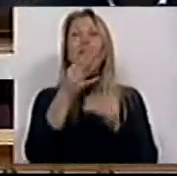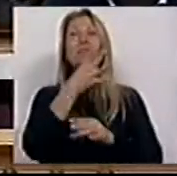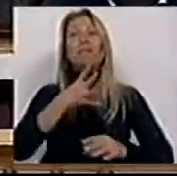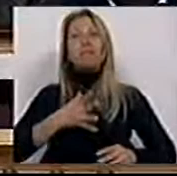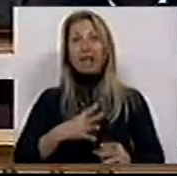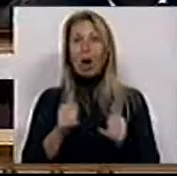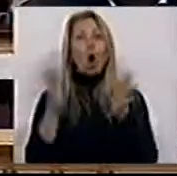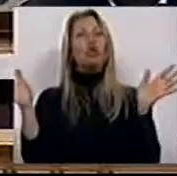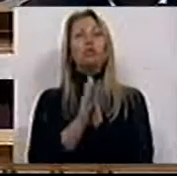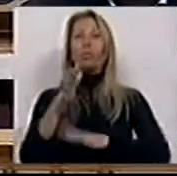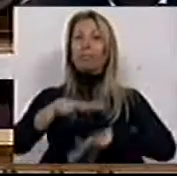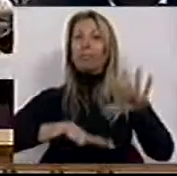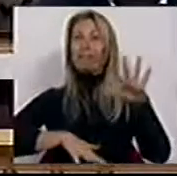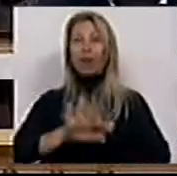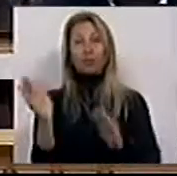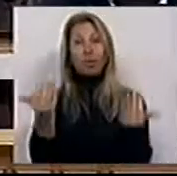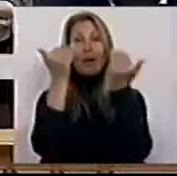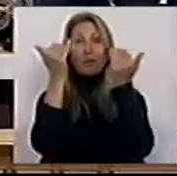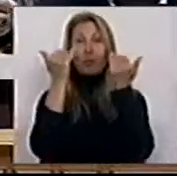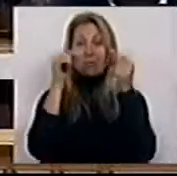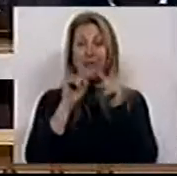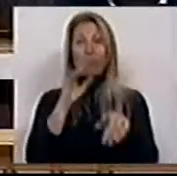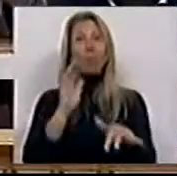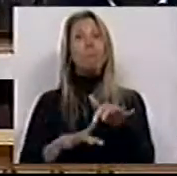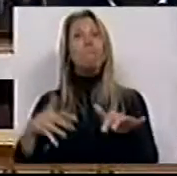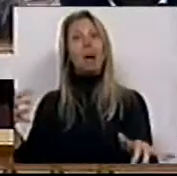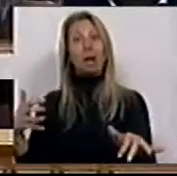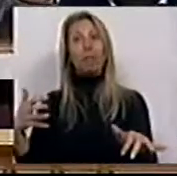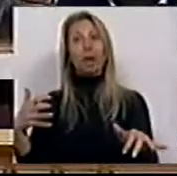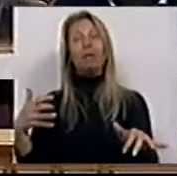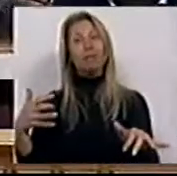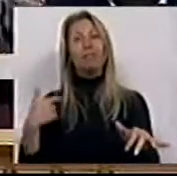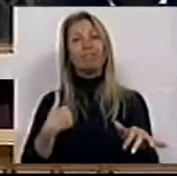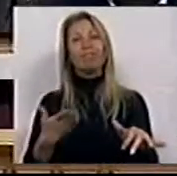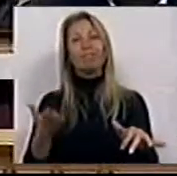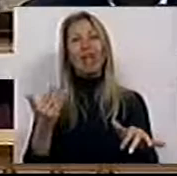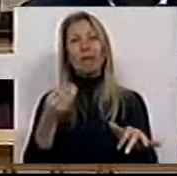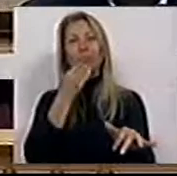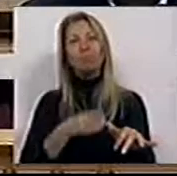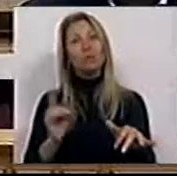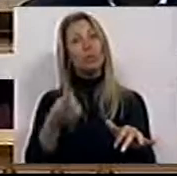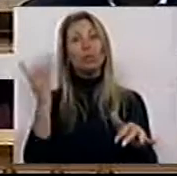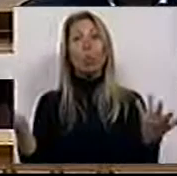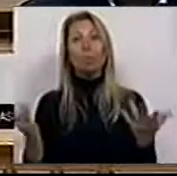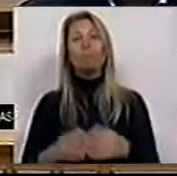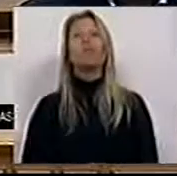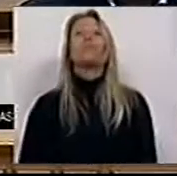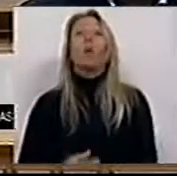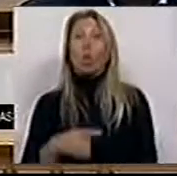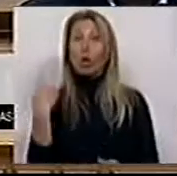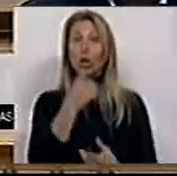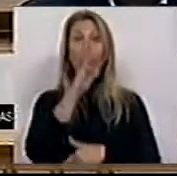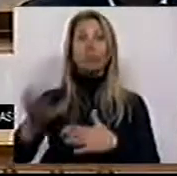está a ser feito, a informação a este Parlamento é deficiente. E por isso mesmo, o que nós